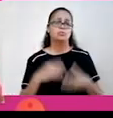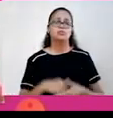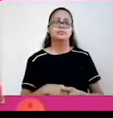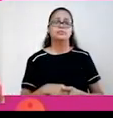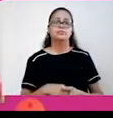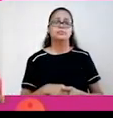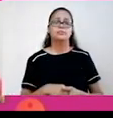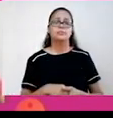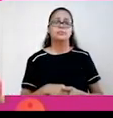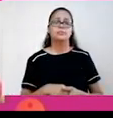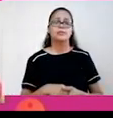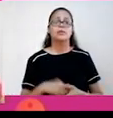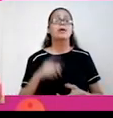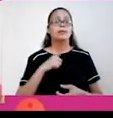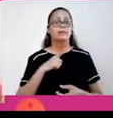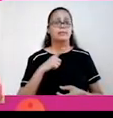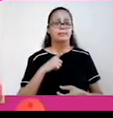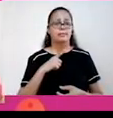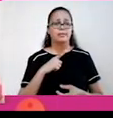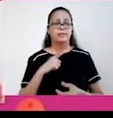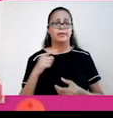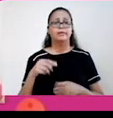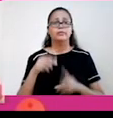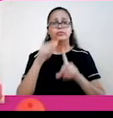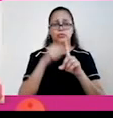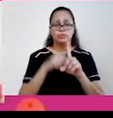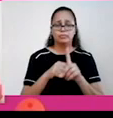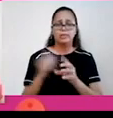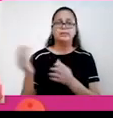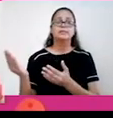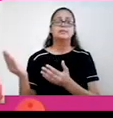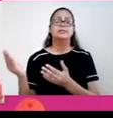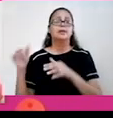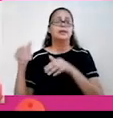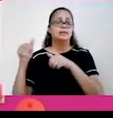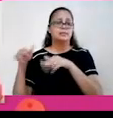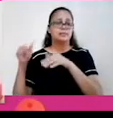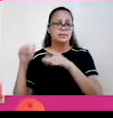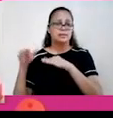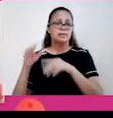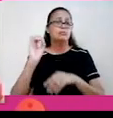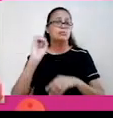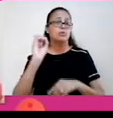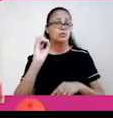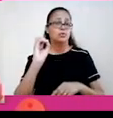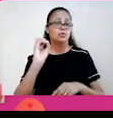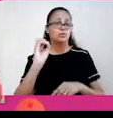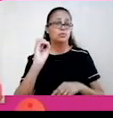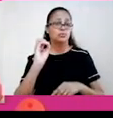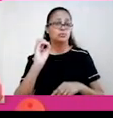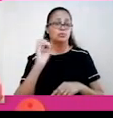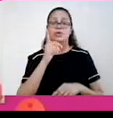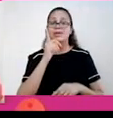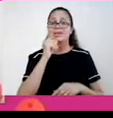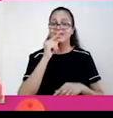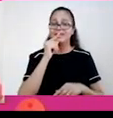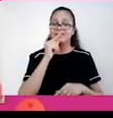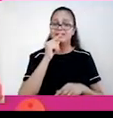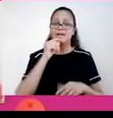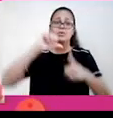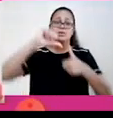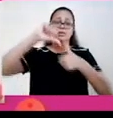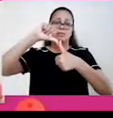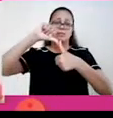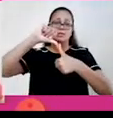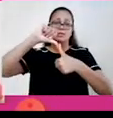furacões? Os furacões são mais comuns entre os meses de setembro e outubro, quando as águas dos mares da América Central estão mais aquecidas.